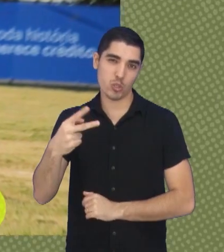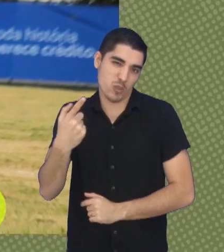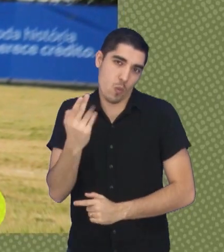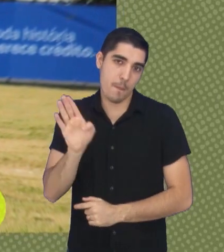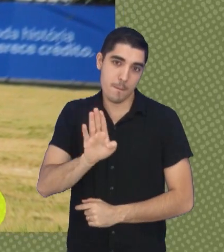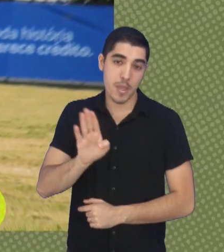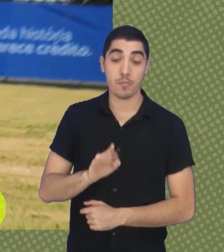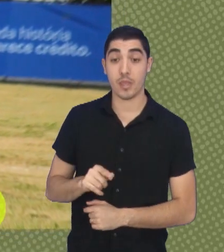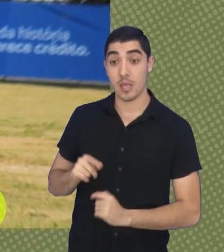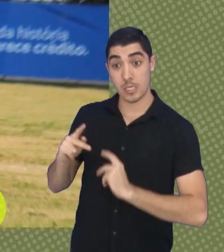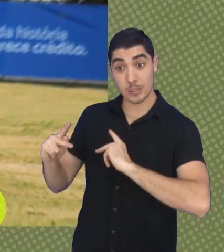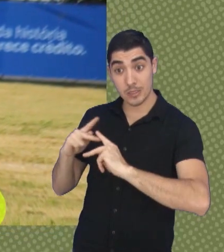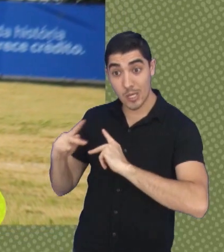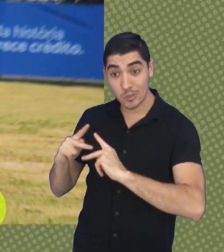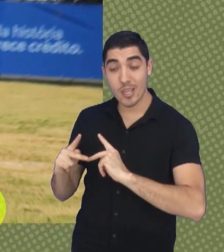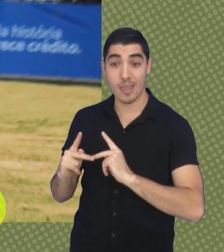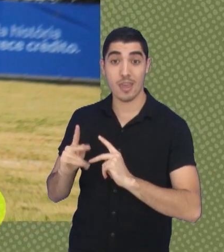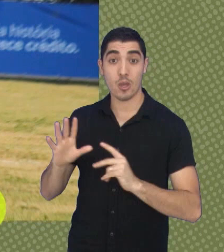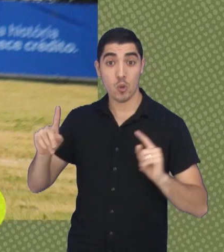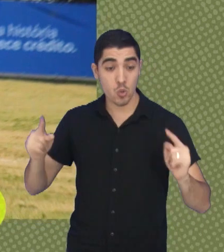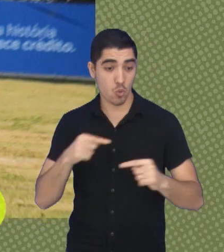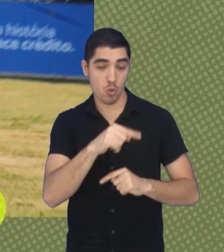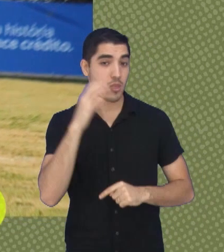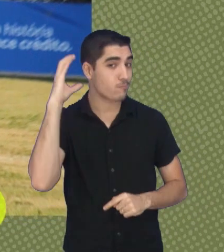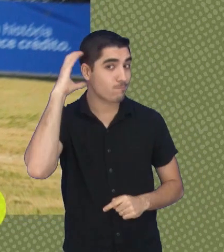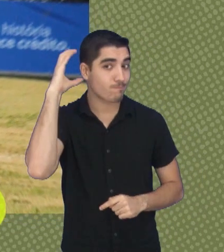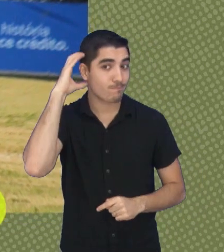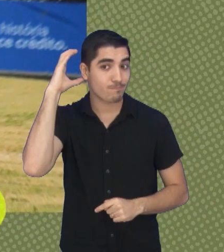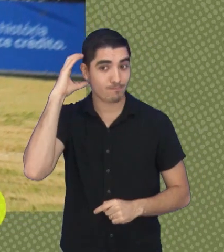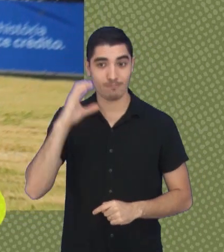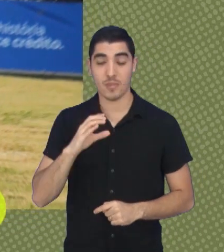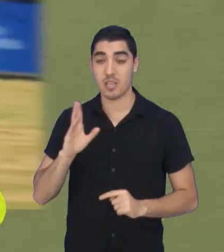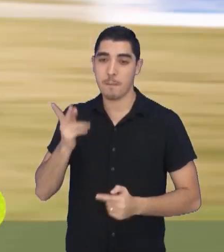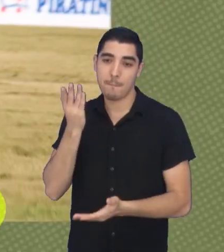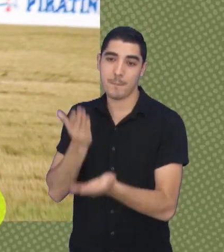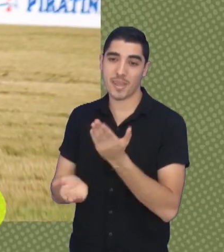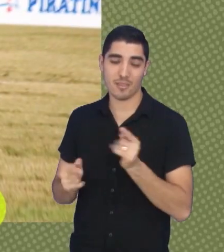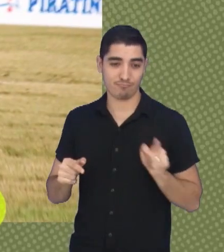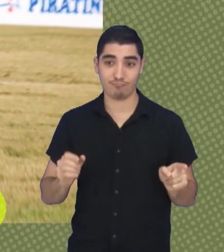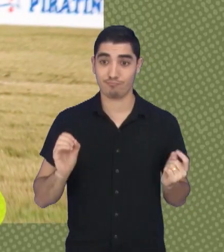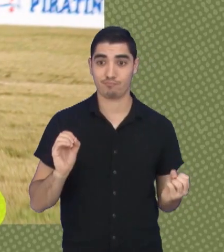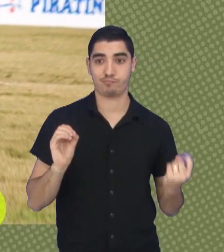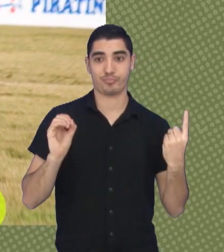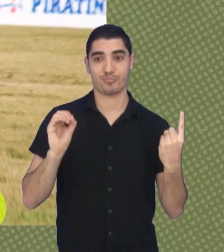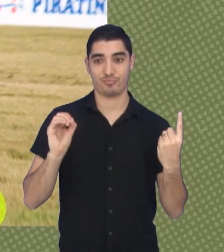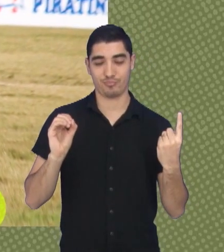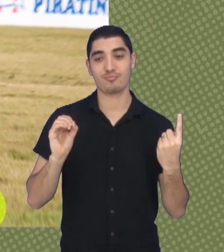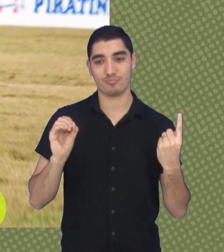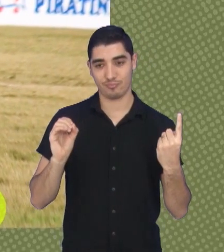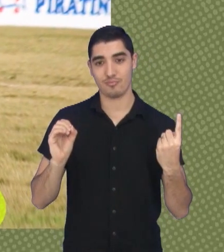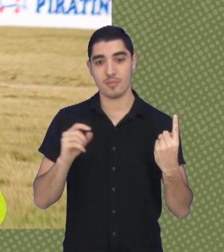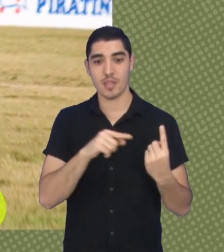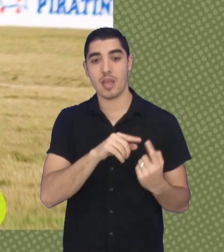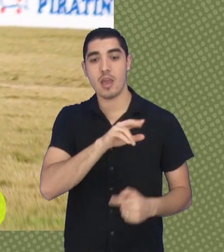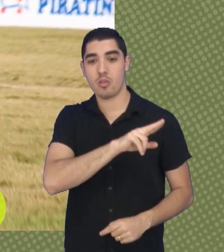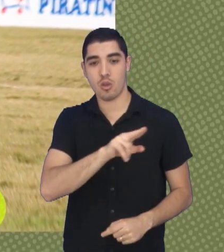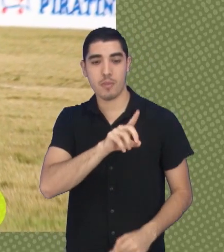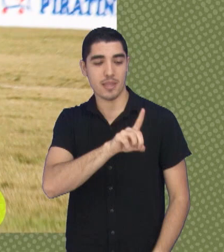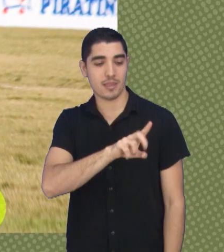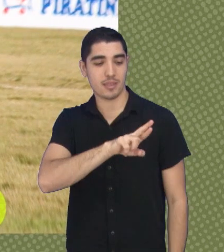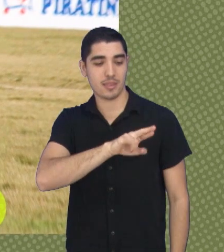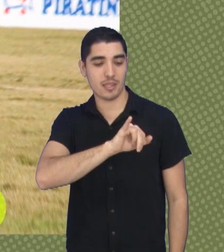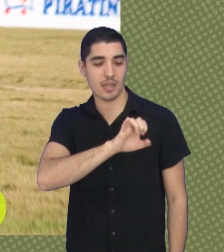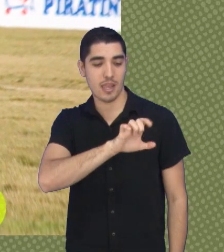o misto do Mato Grosso e acabou perdendo pelo placar de 1 a 0. O gol matogrossense foi marcado por Driele aos 21